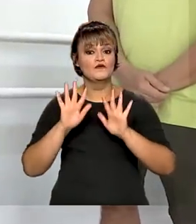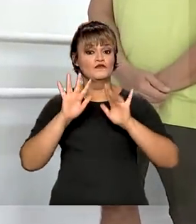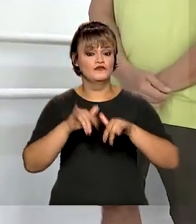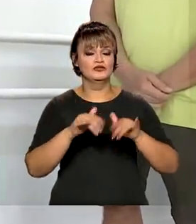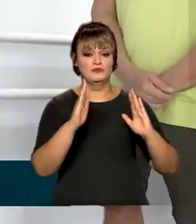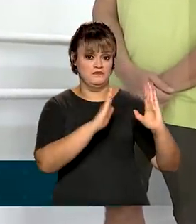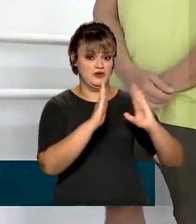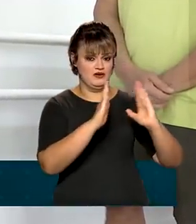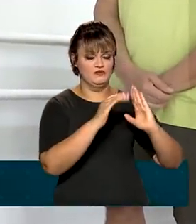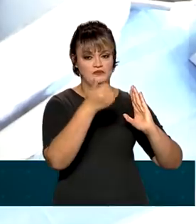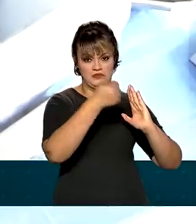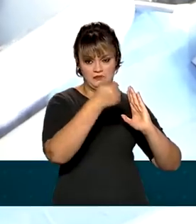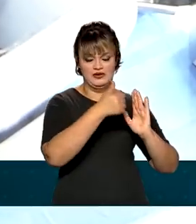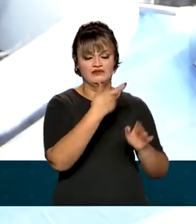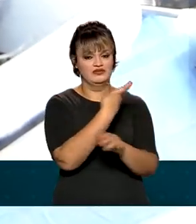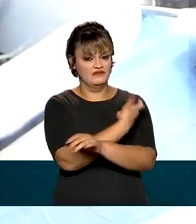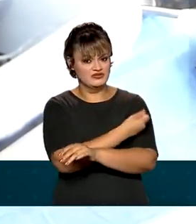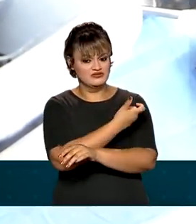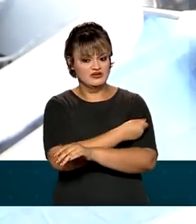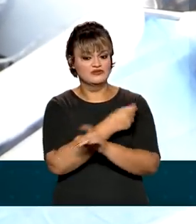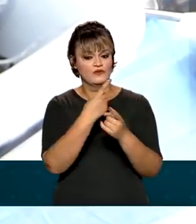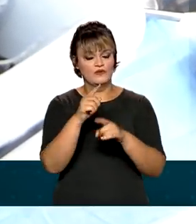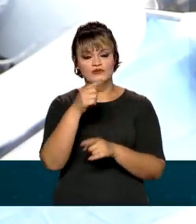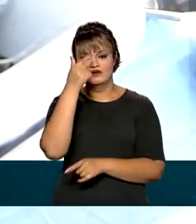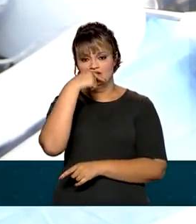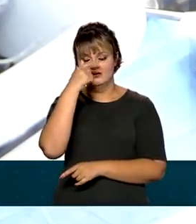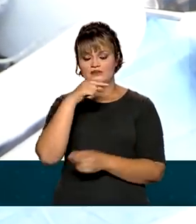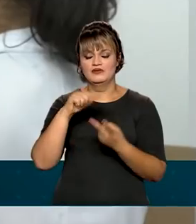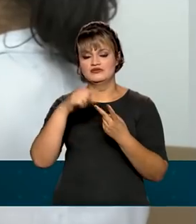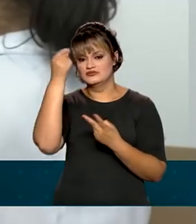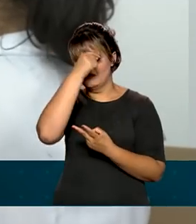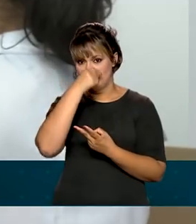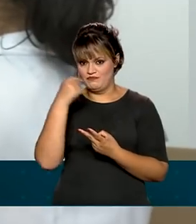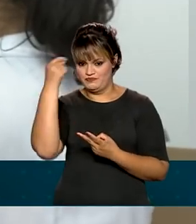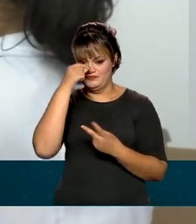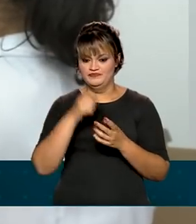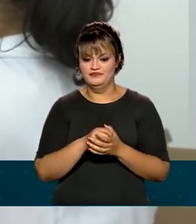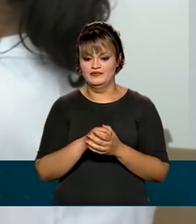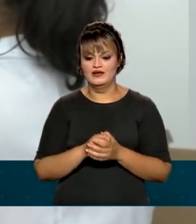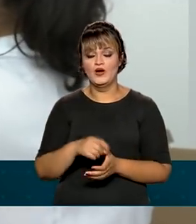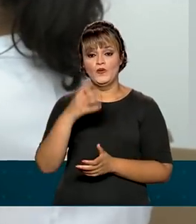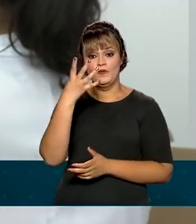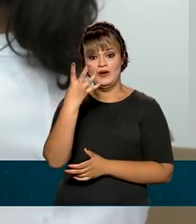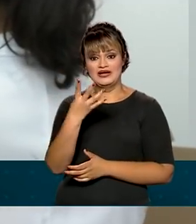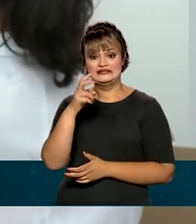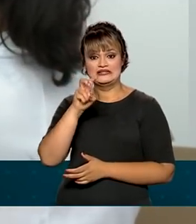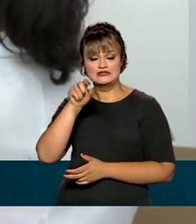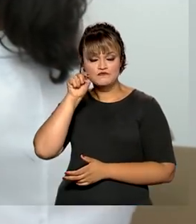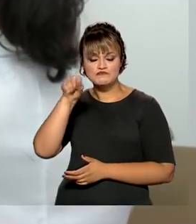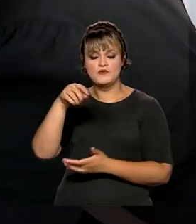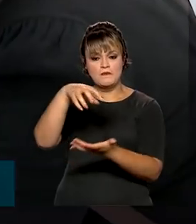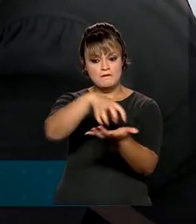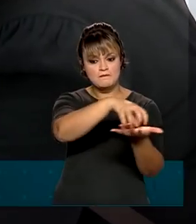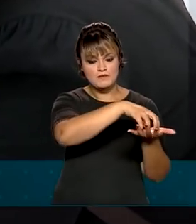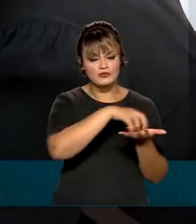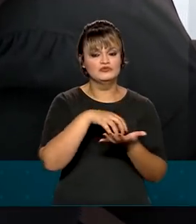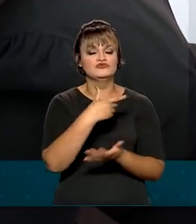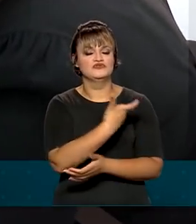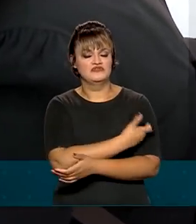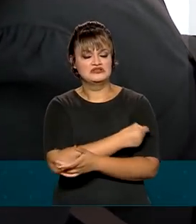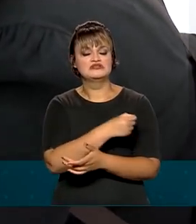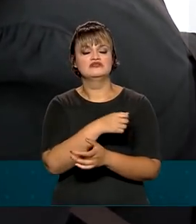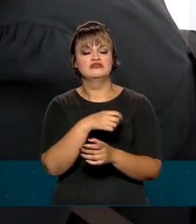primeira etapa da campanha de vacinação contra a gripe e o Sarampo. 45 mil pontos de vacinação ficaram